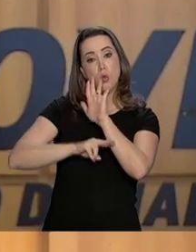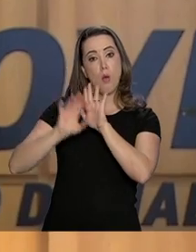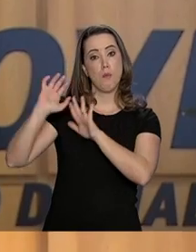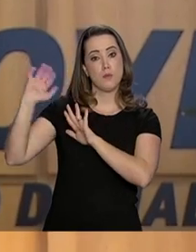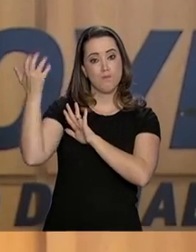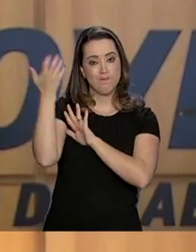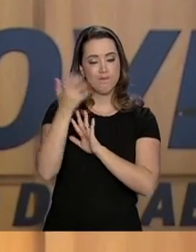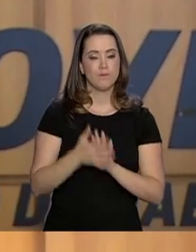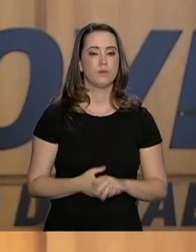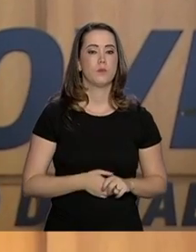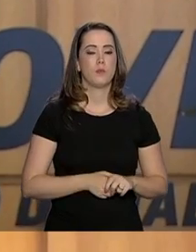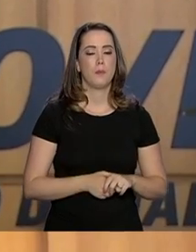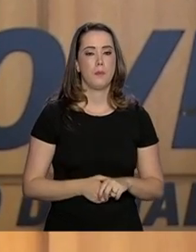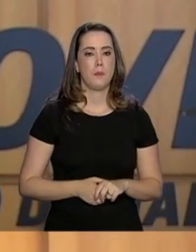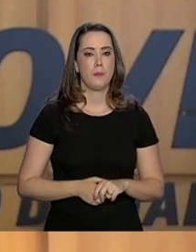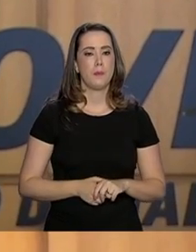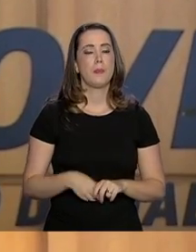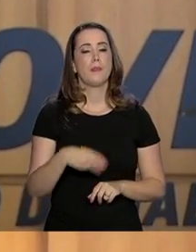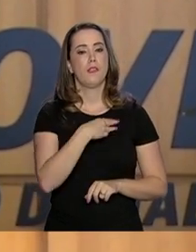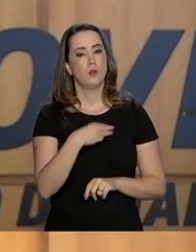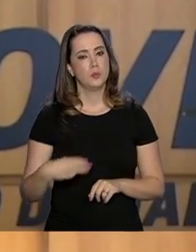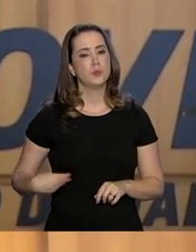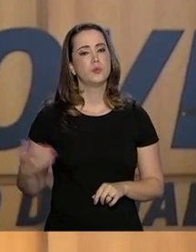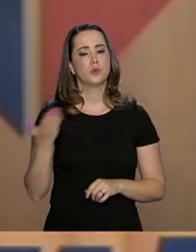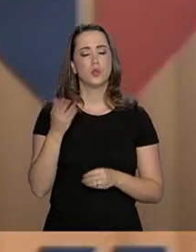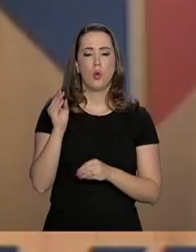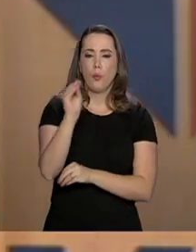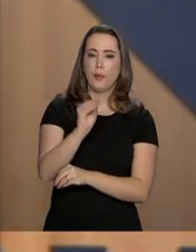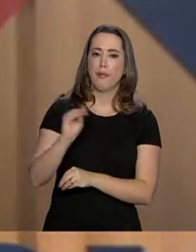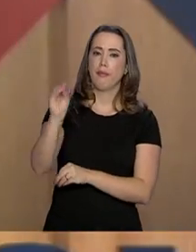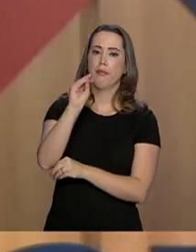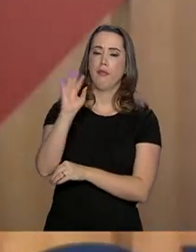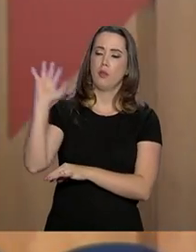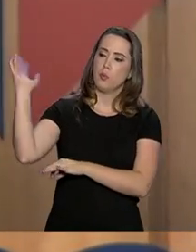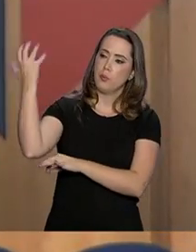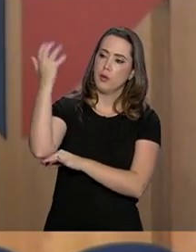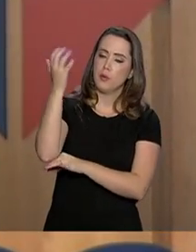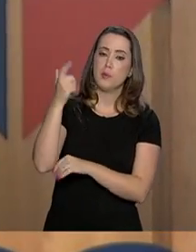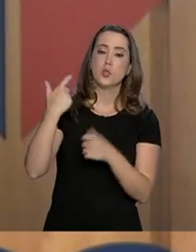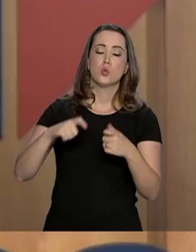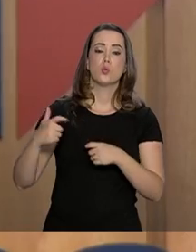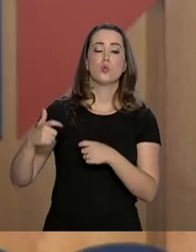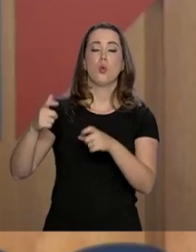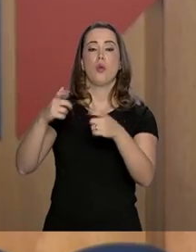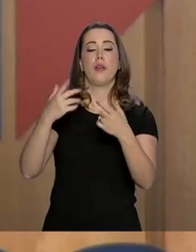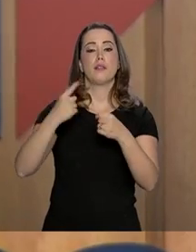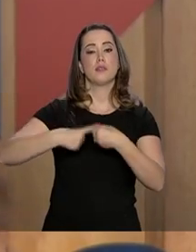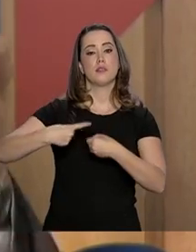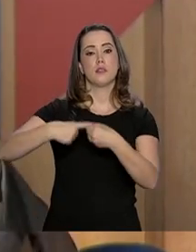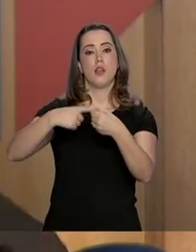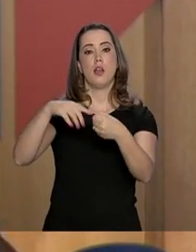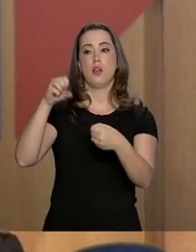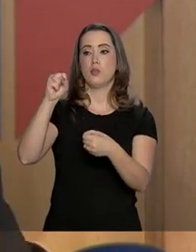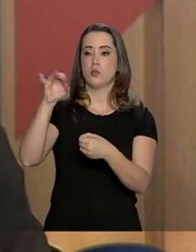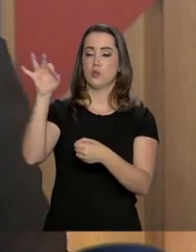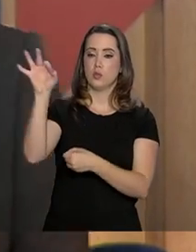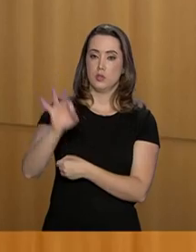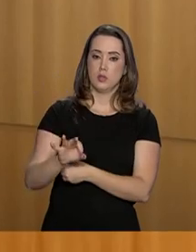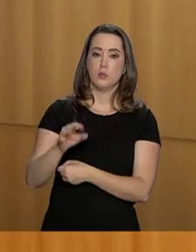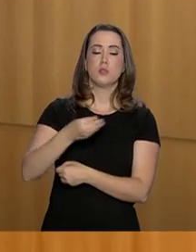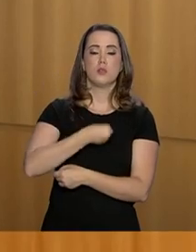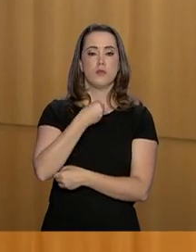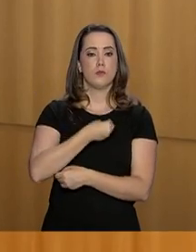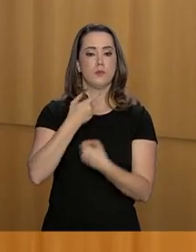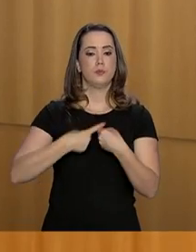dar especial atenção ao meio ambiente nas áreas urbanas. Mais de 80% da população brasileira vive em cidades.